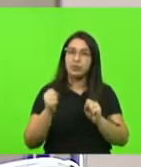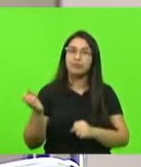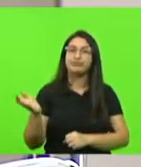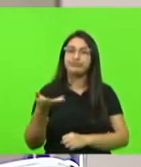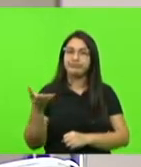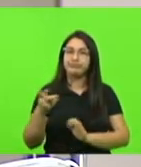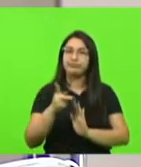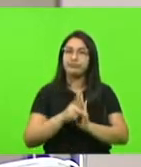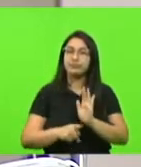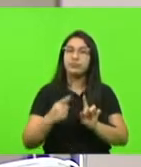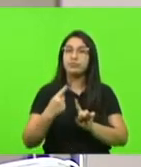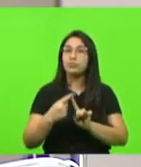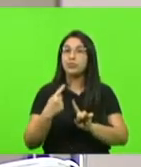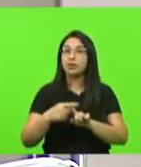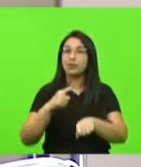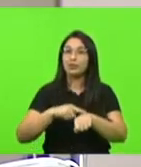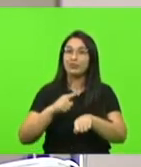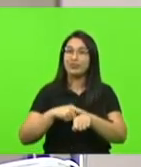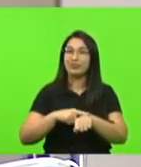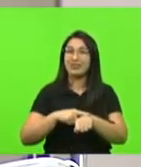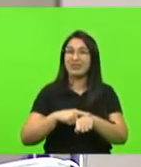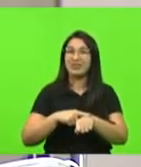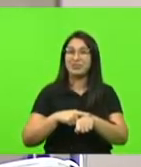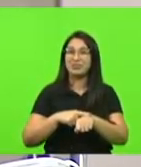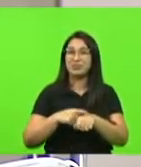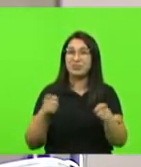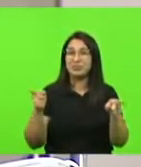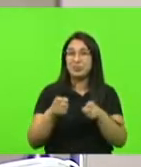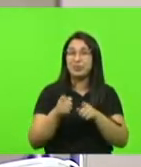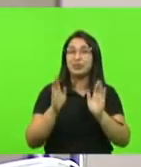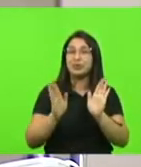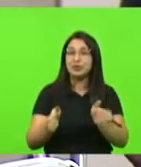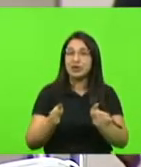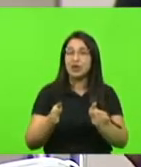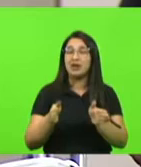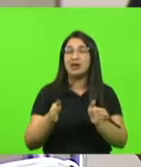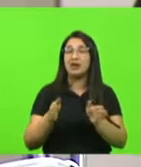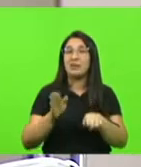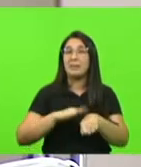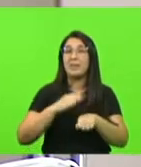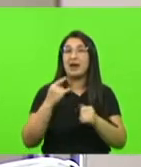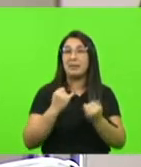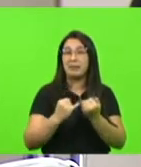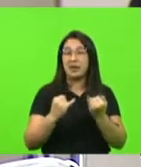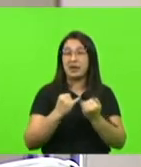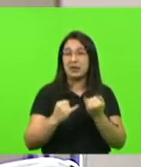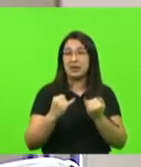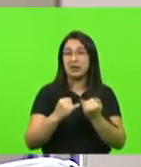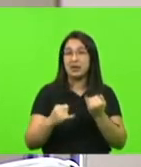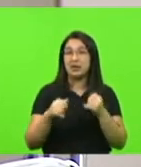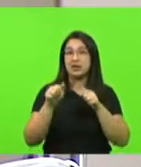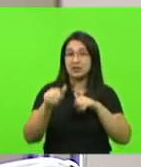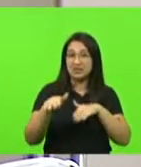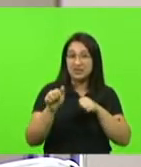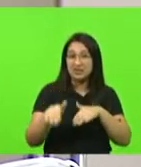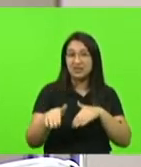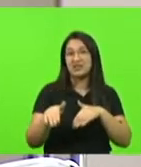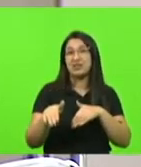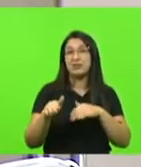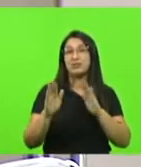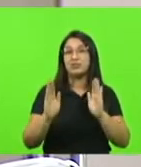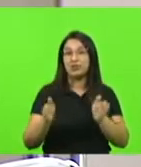projeto, porque o tempo é curto. Nós já estamos na metade, passamos na metade do mês de setembro e, quando vem, nós já estamos em